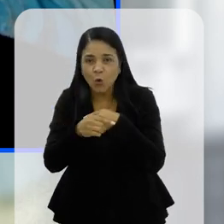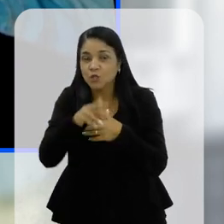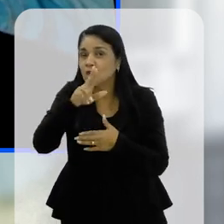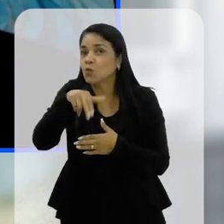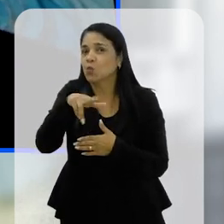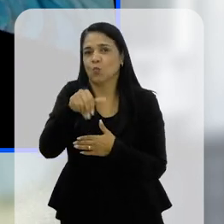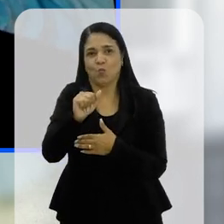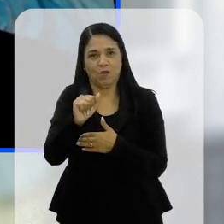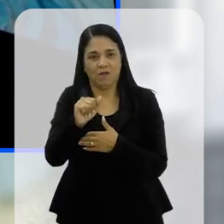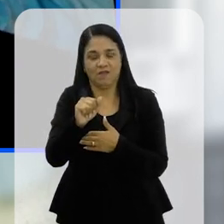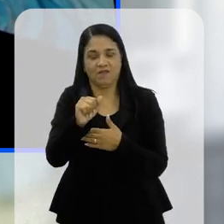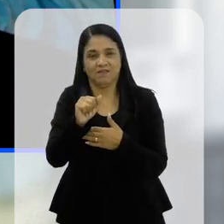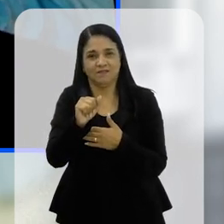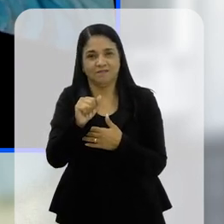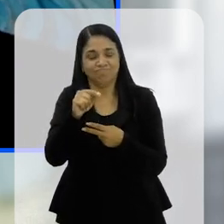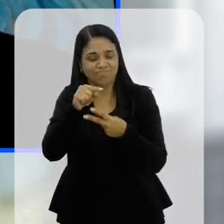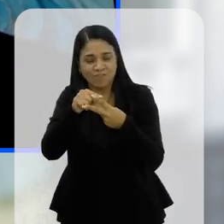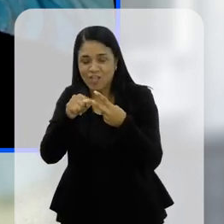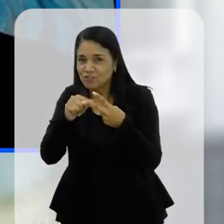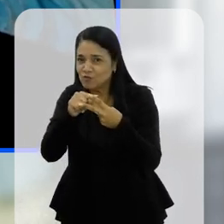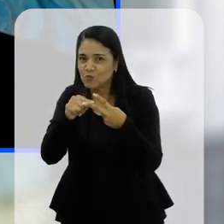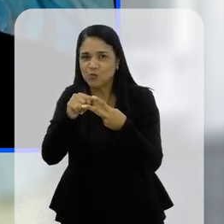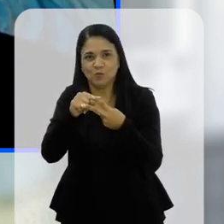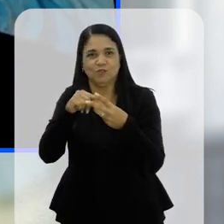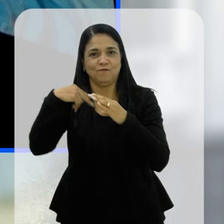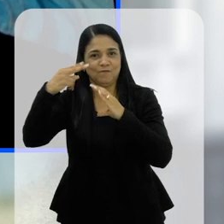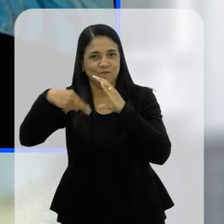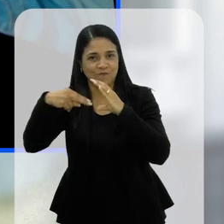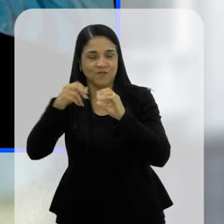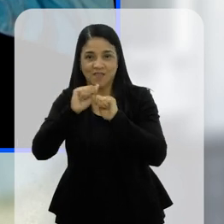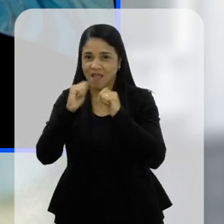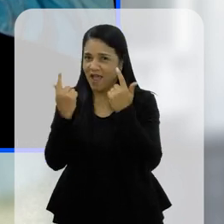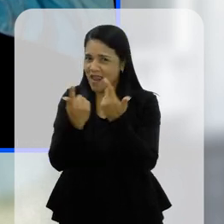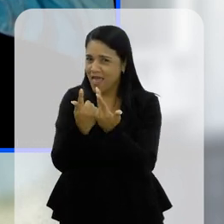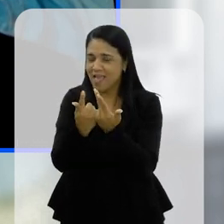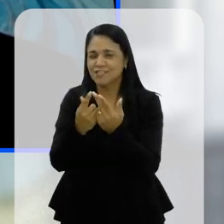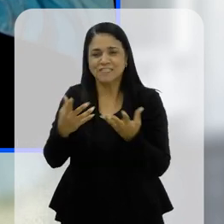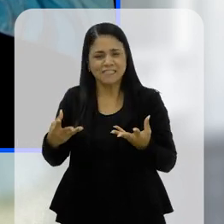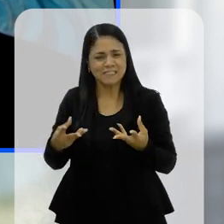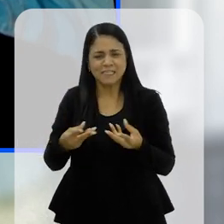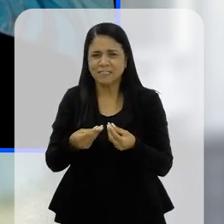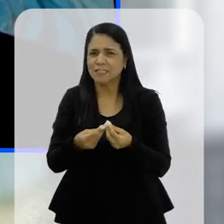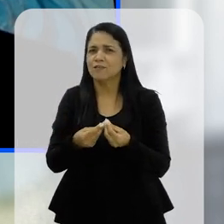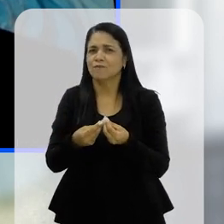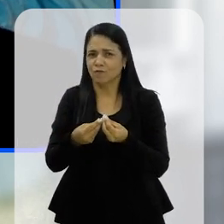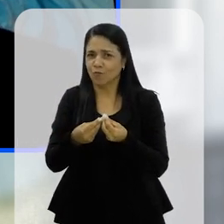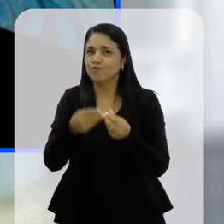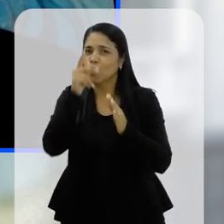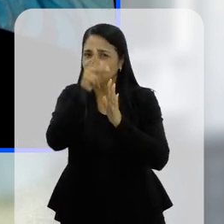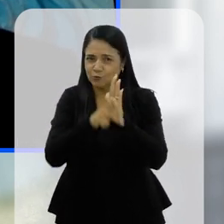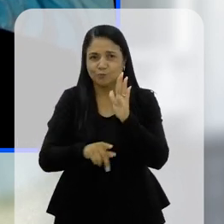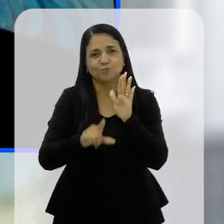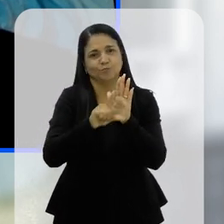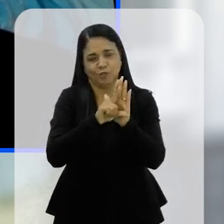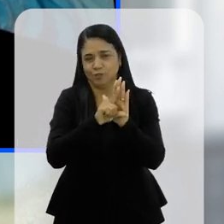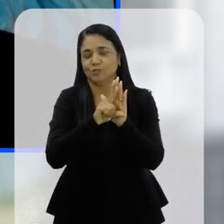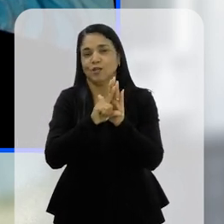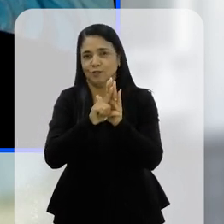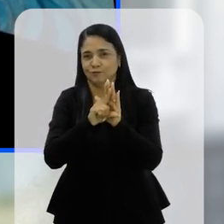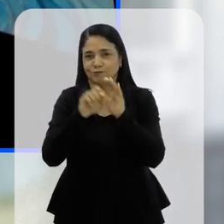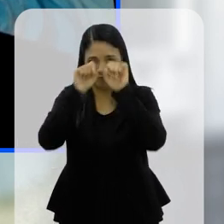teve, então é uma casa, são ambas as casas e elas são bem sensíveis a isso. o nosso atual